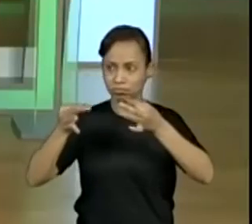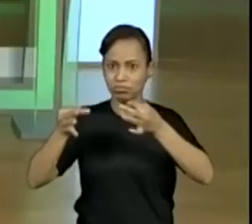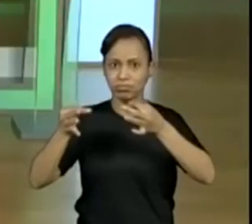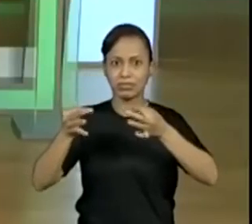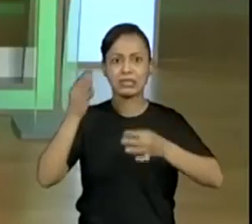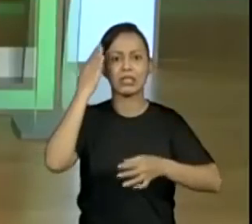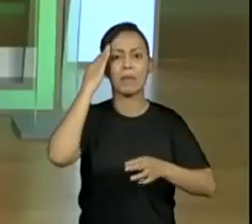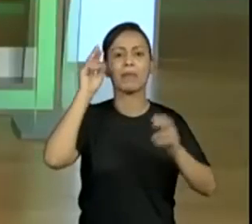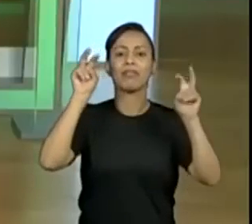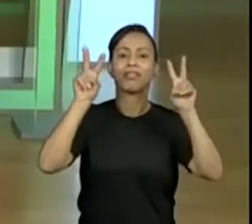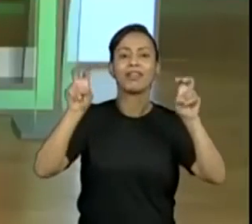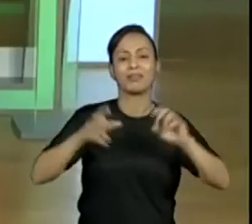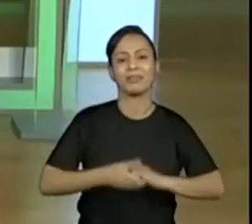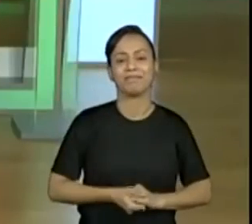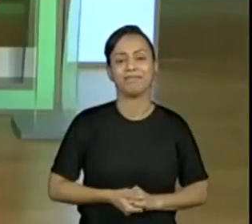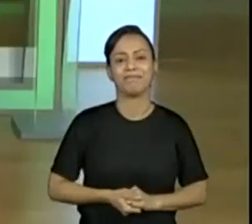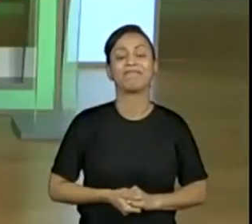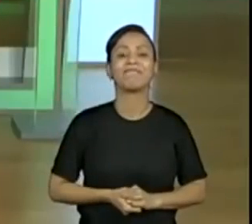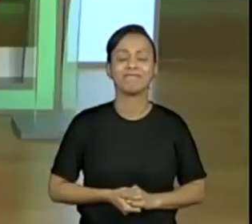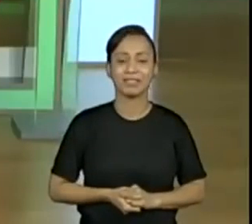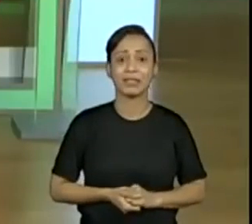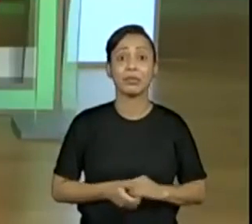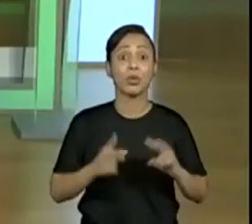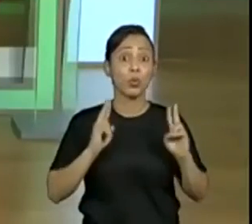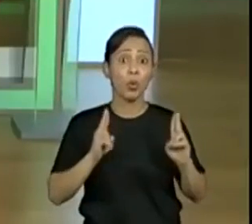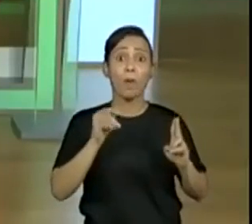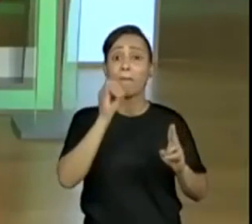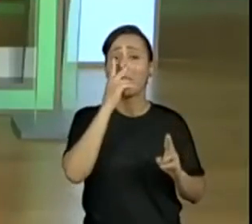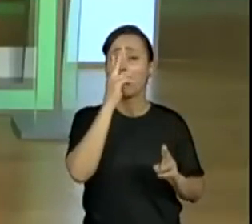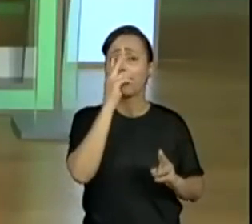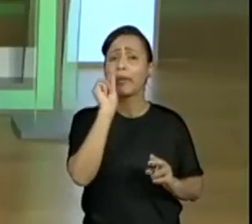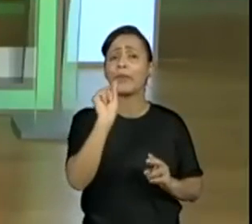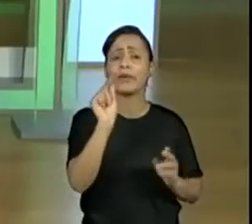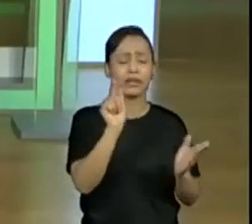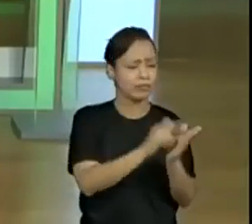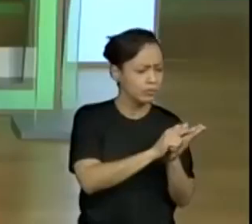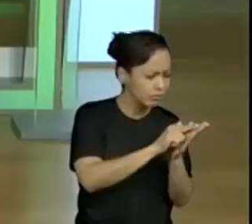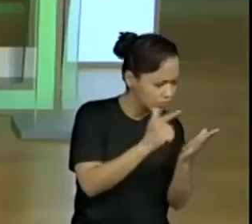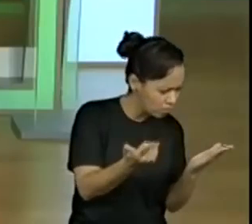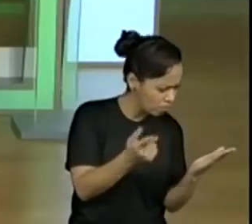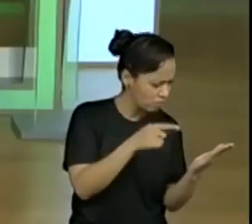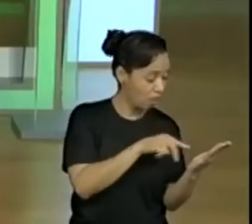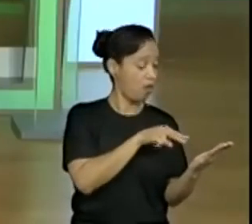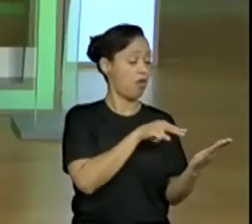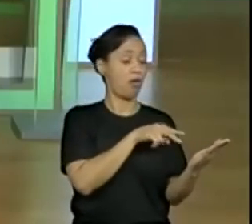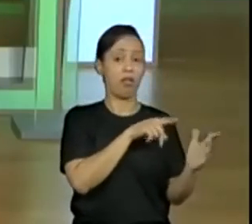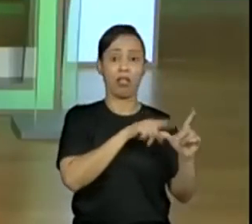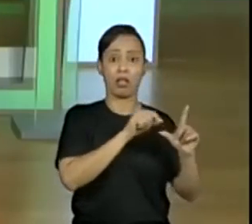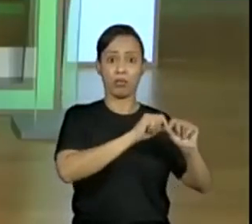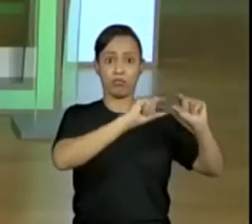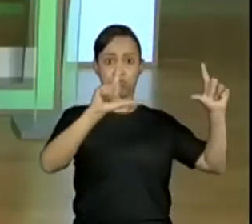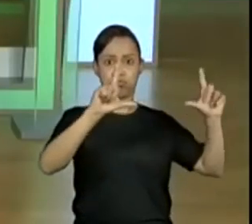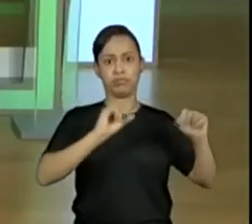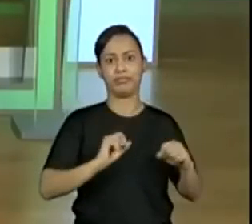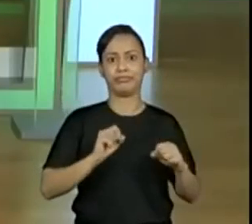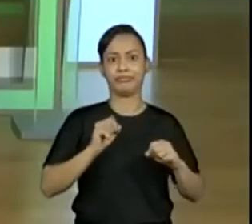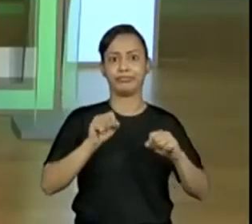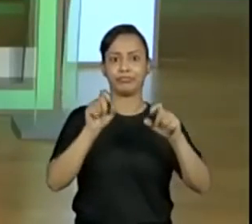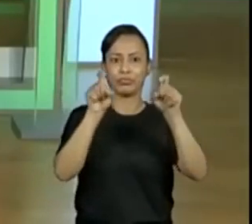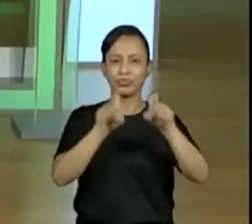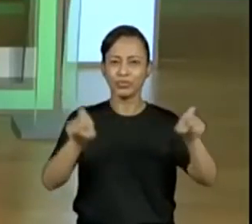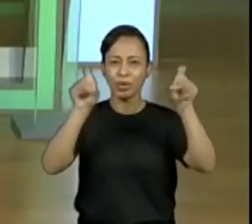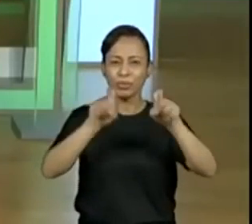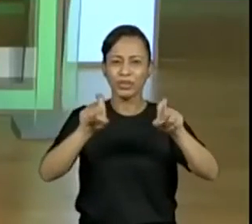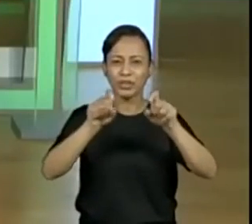mesma sensação de estar lendo onde as notícias circulam, né? Que pode ser na internet, no site. Então